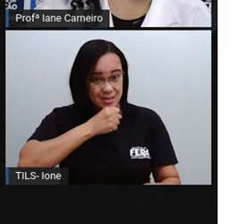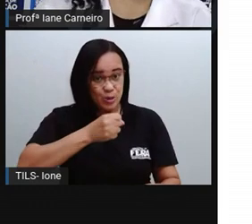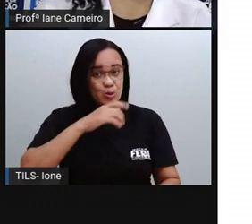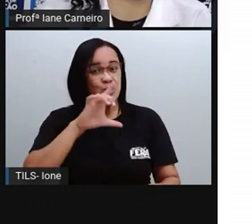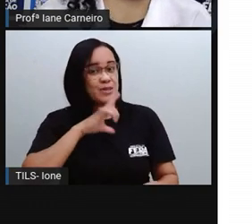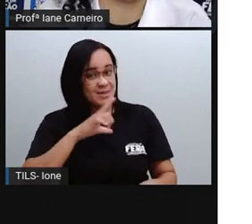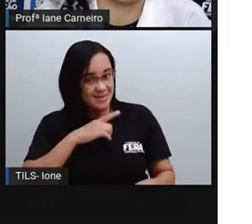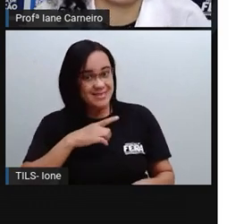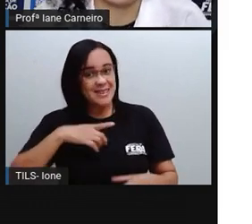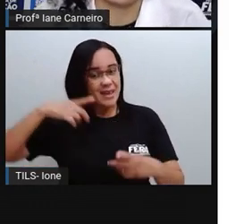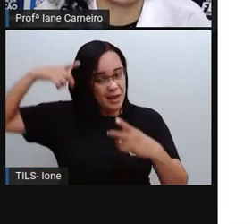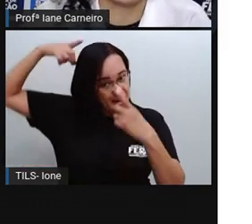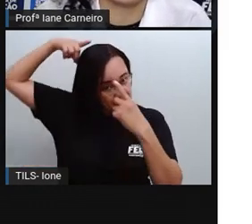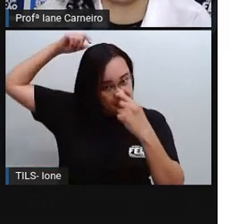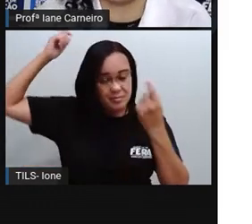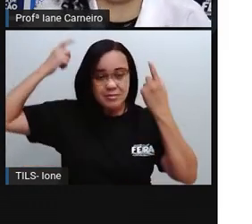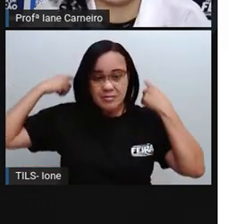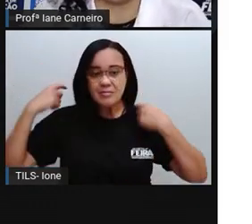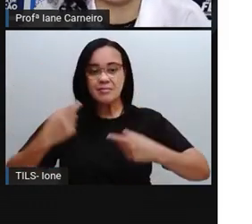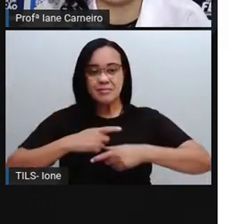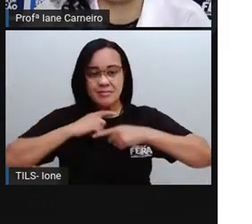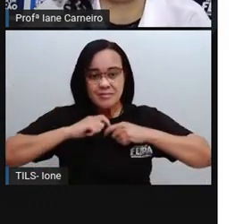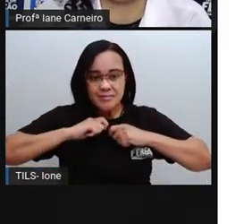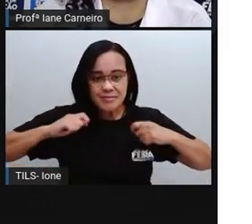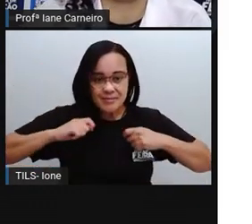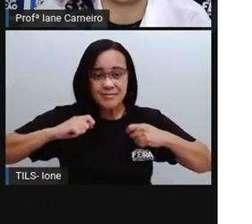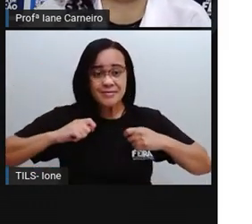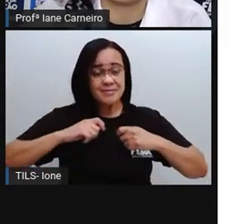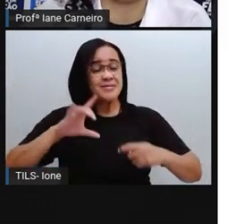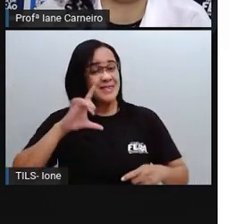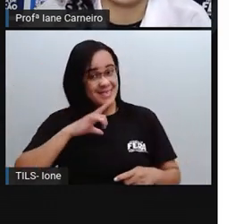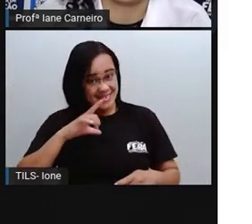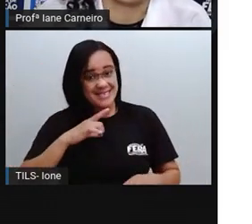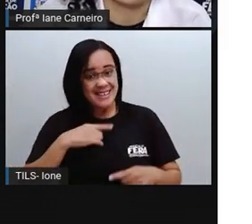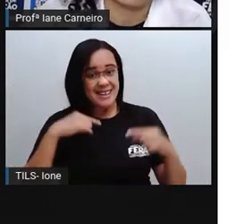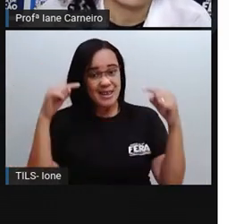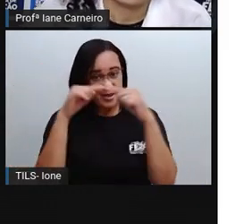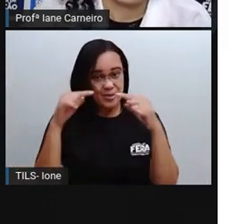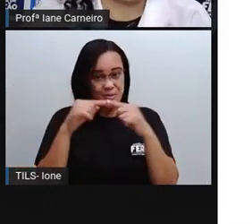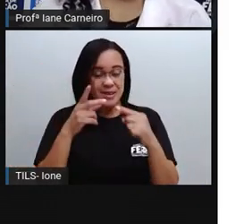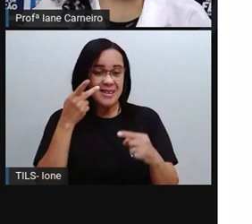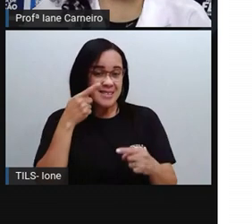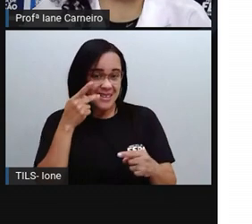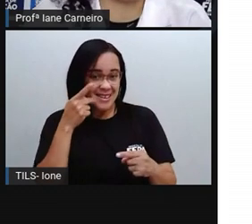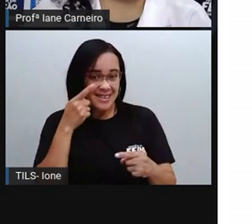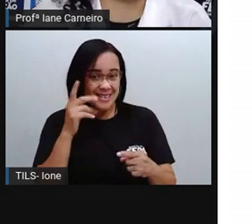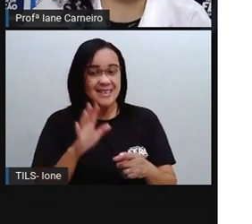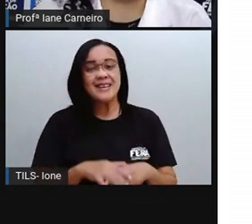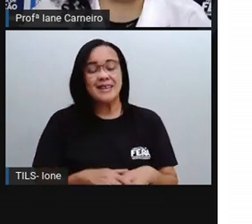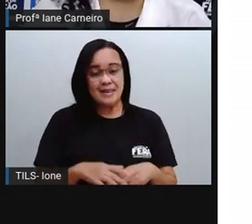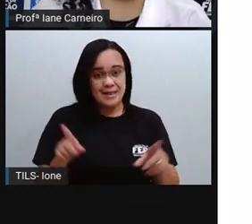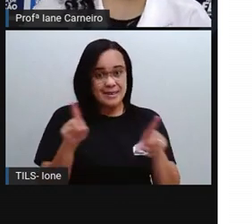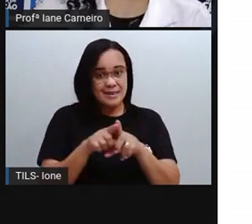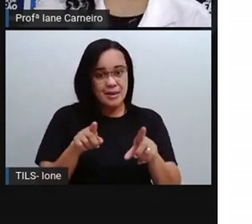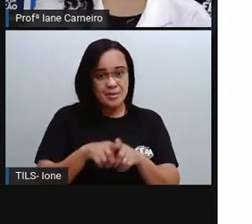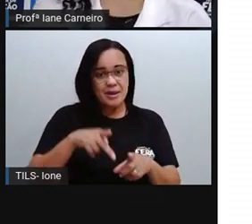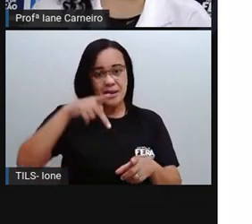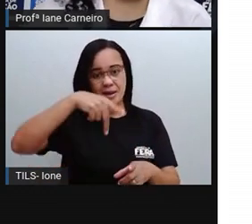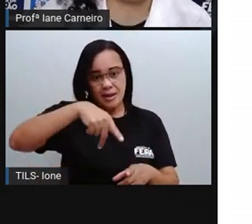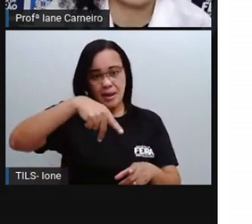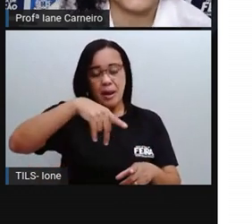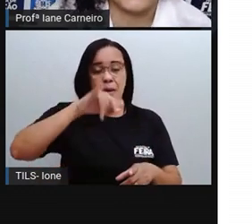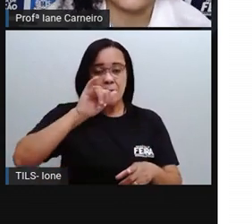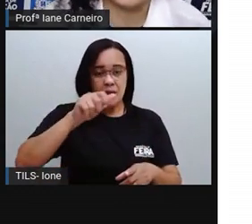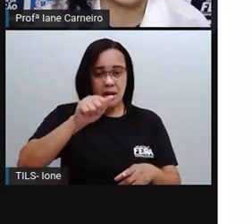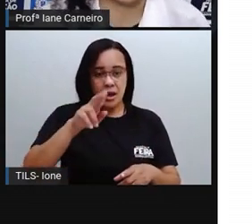o cearense é sempre associado, mais associado ao cearense. Aqui no Piauí, ó, tem essa pedra com essa